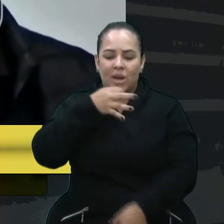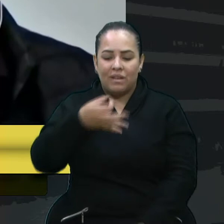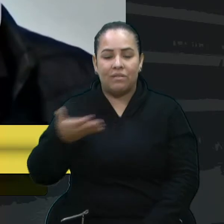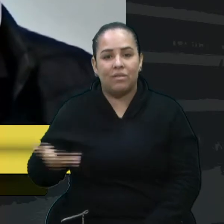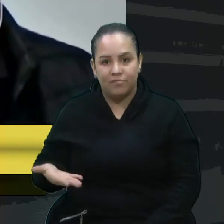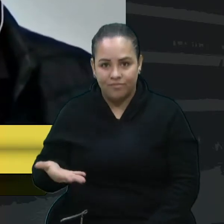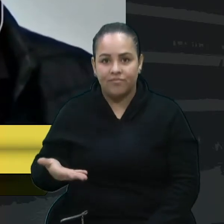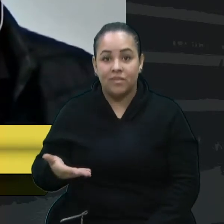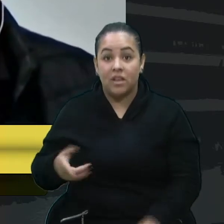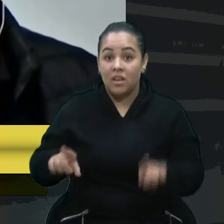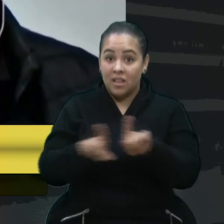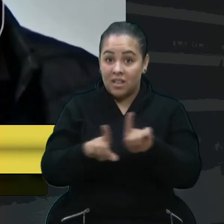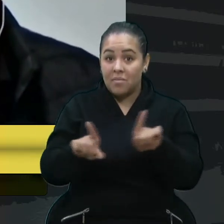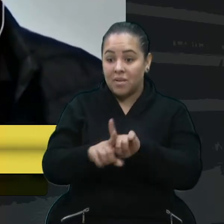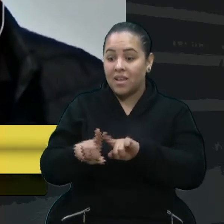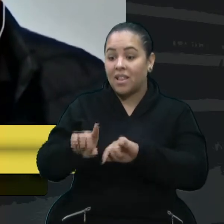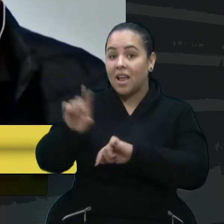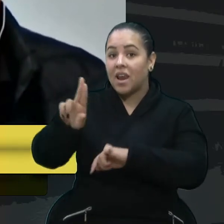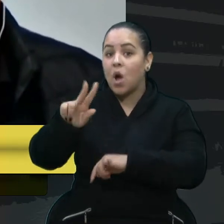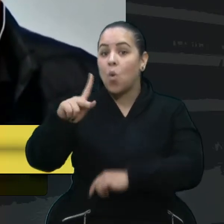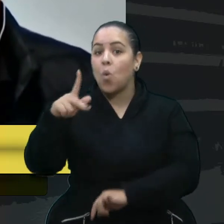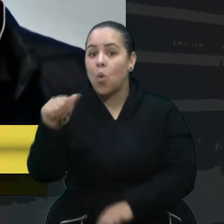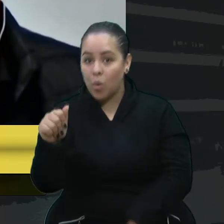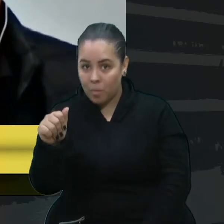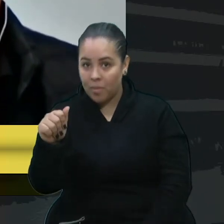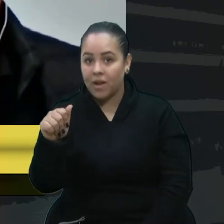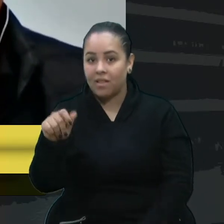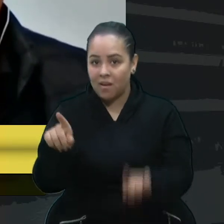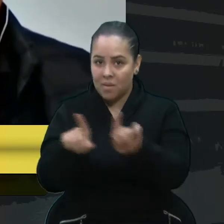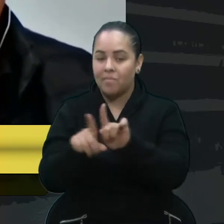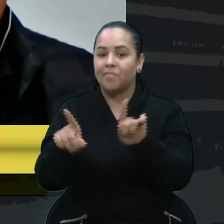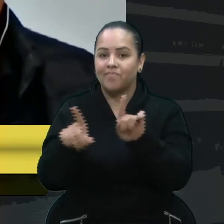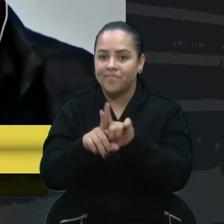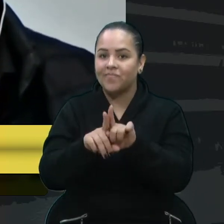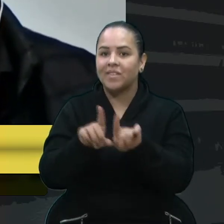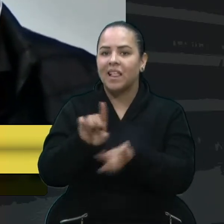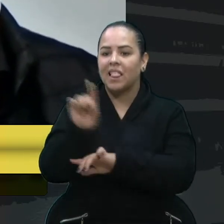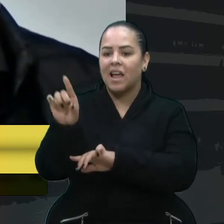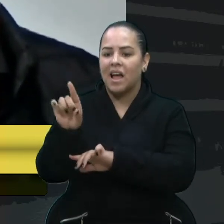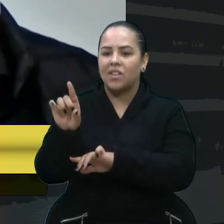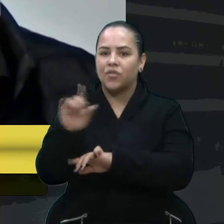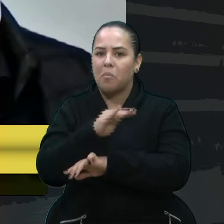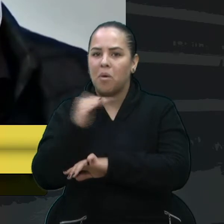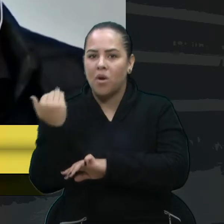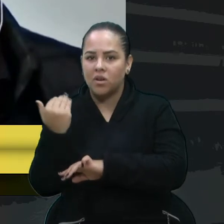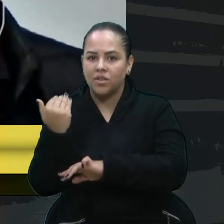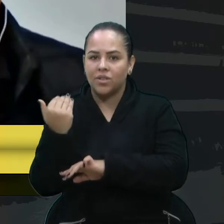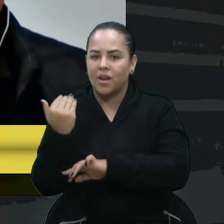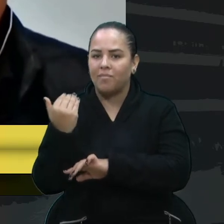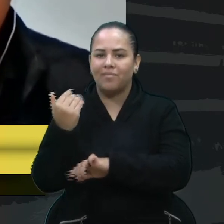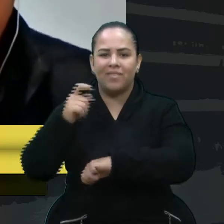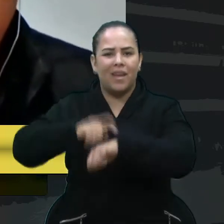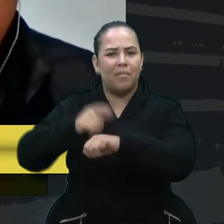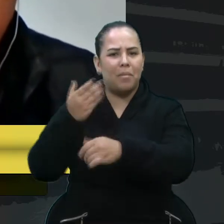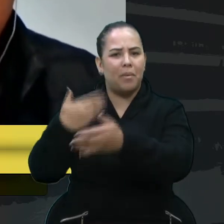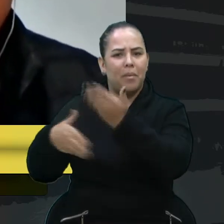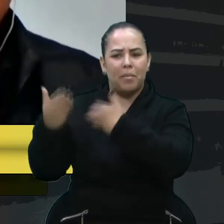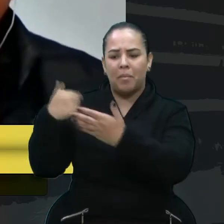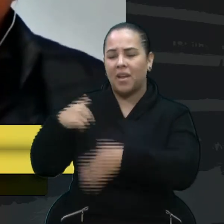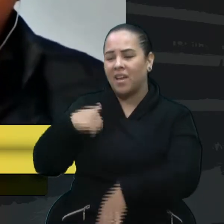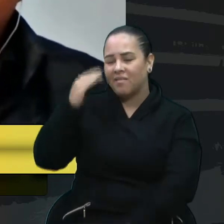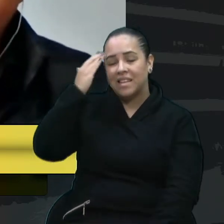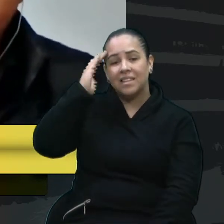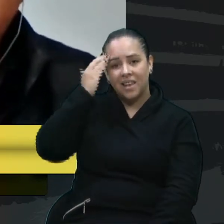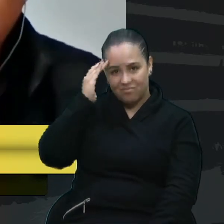tragédia na Zona Norte, na UPA da Zona Norte, era uma tragédia, a gente que já estava anunciada há muito tempo. No meu entendimento,